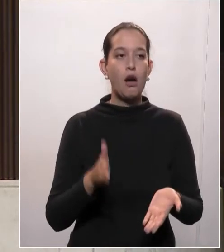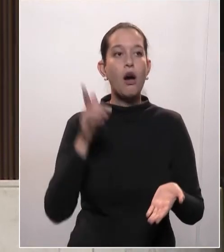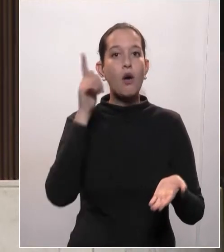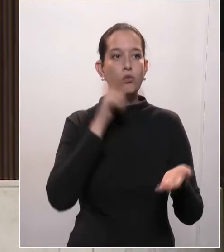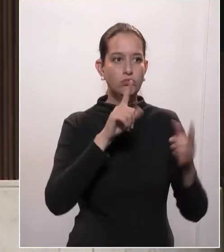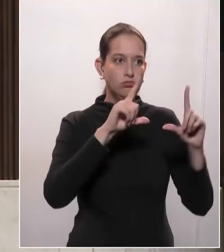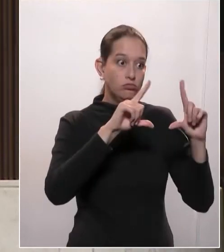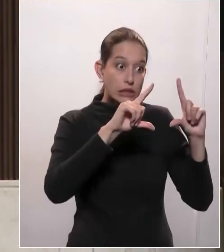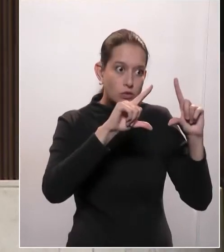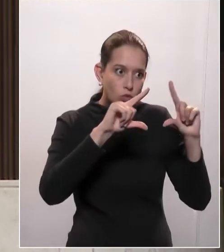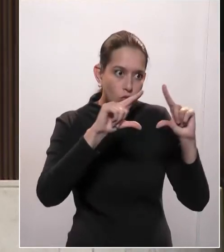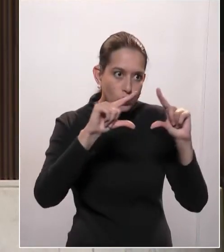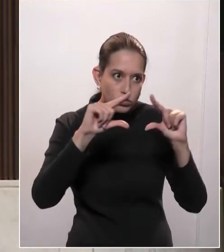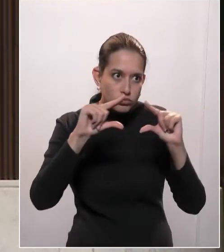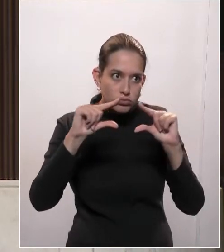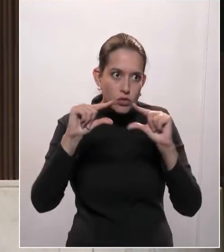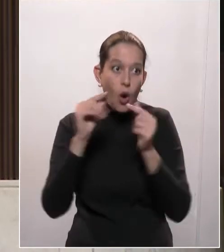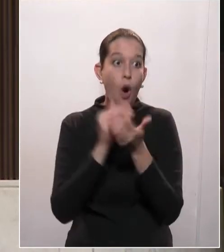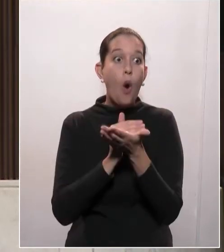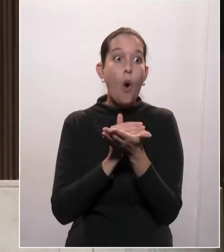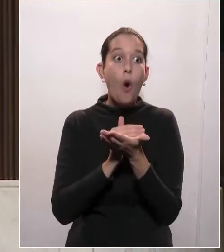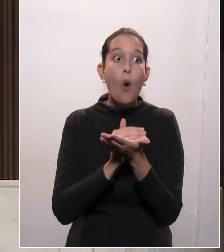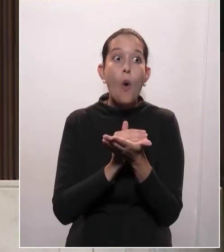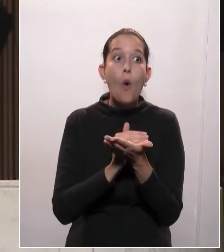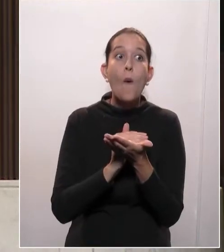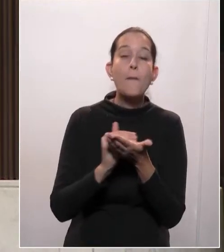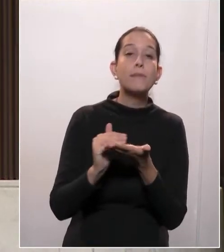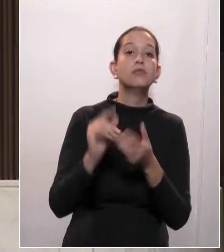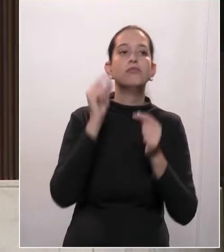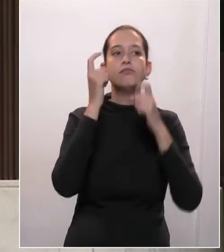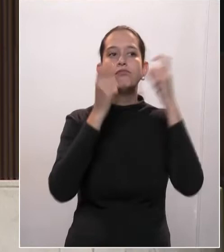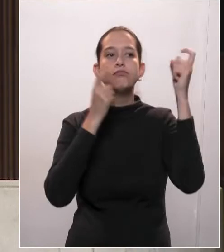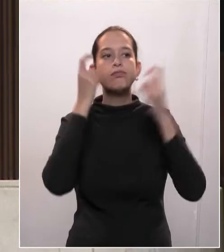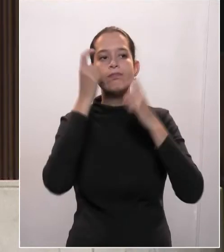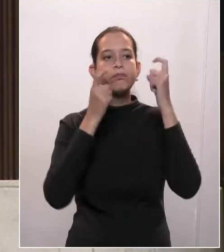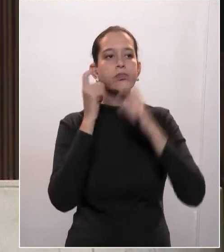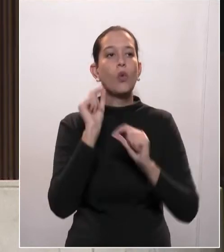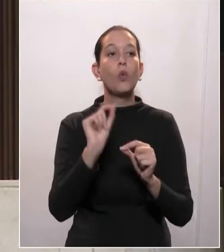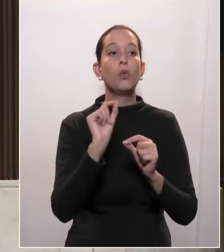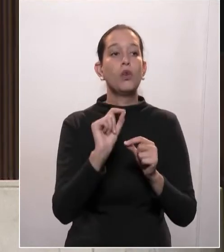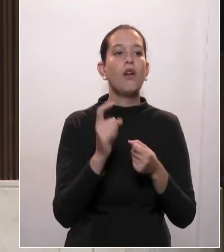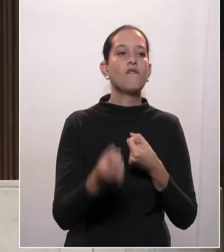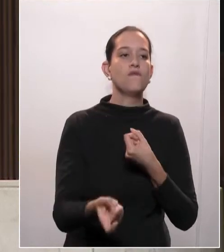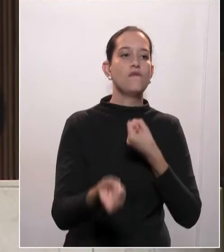preocupada da importação do vírus, porque lá dentro controlou,